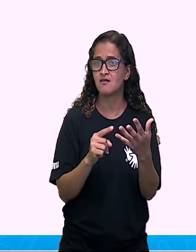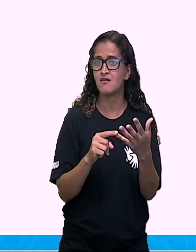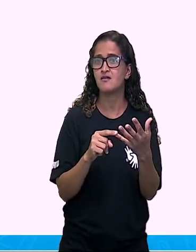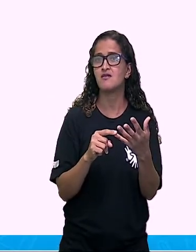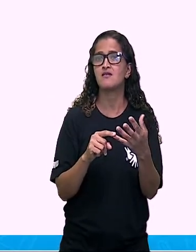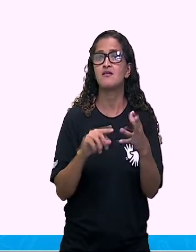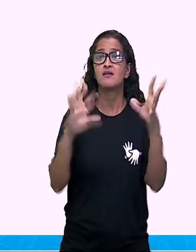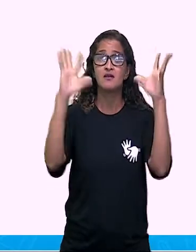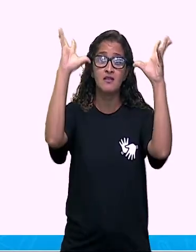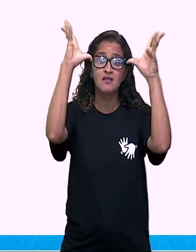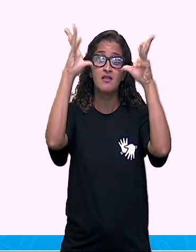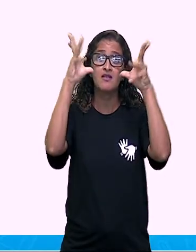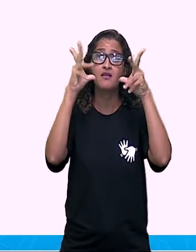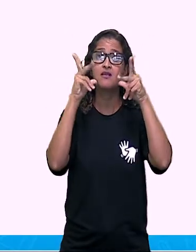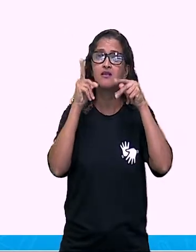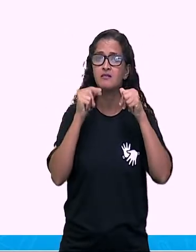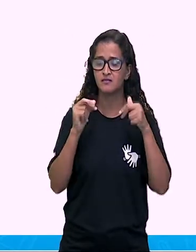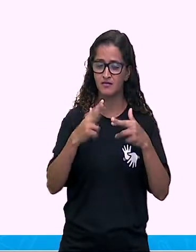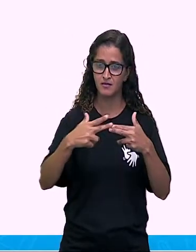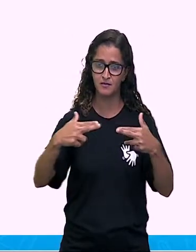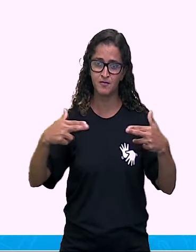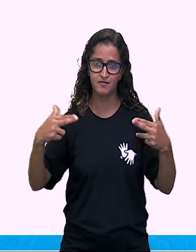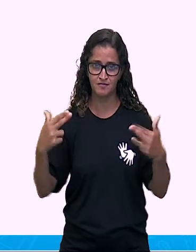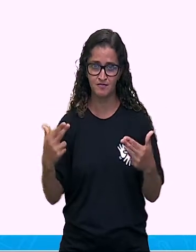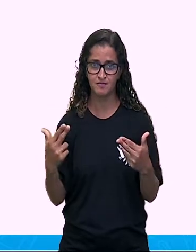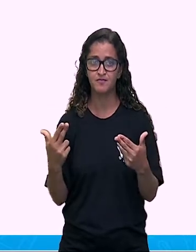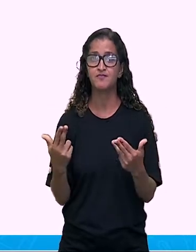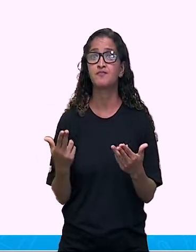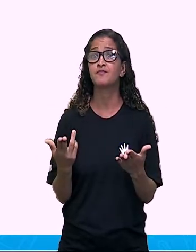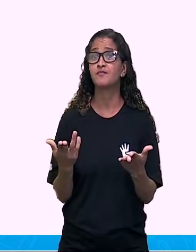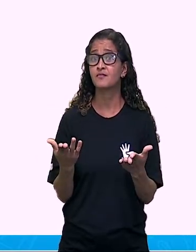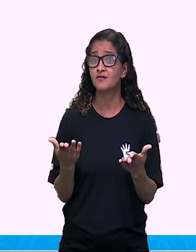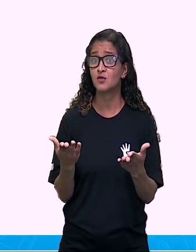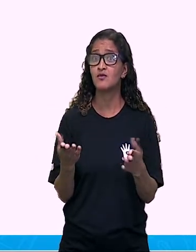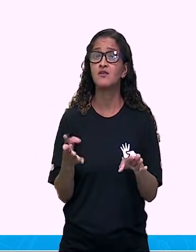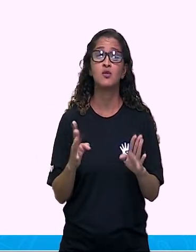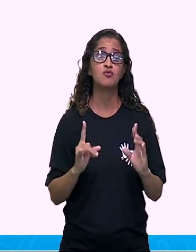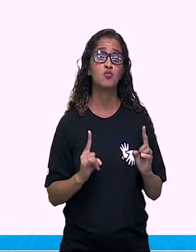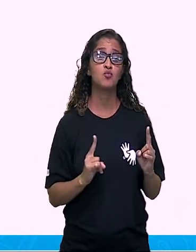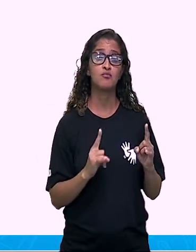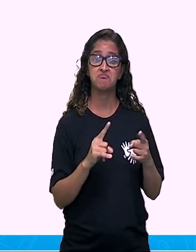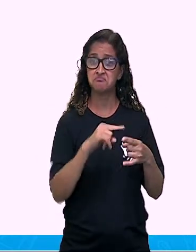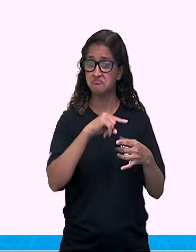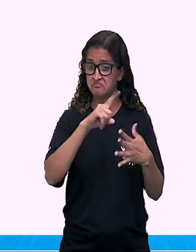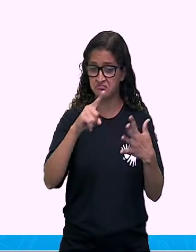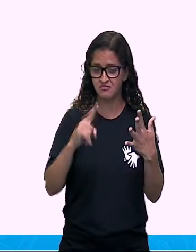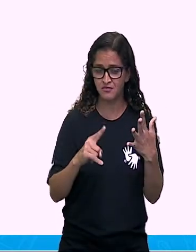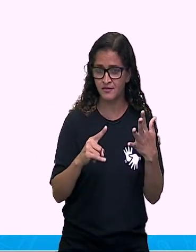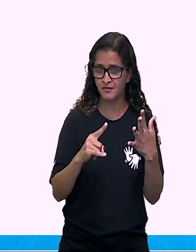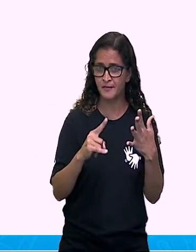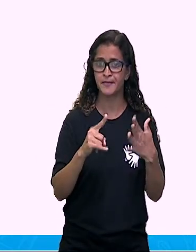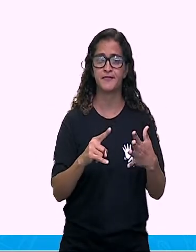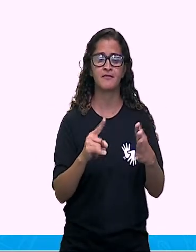de diversas espécies, nós encontramos construções, que é aquilo que o homem transforma